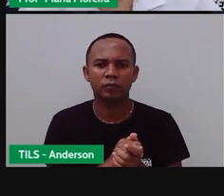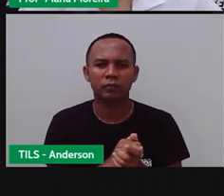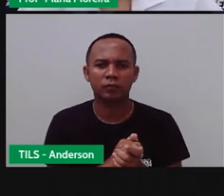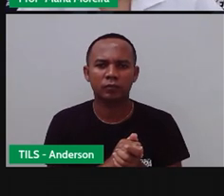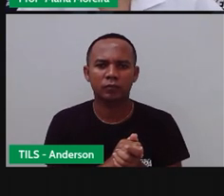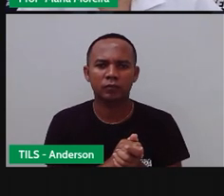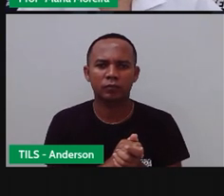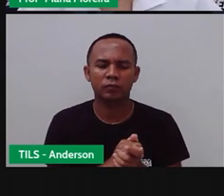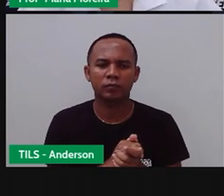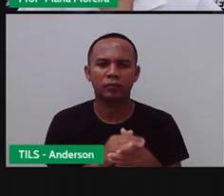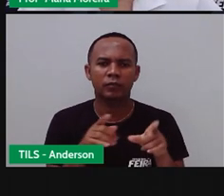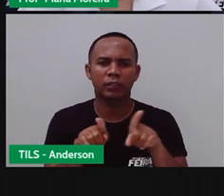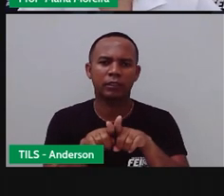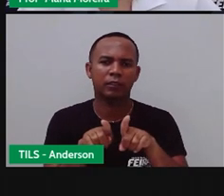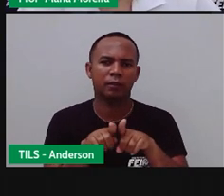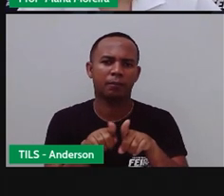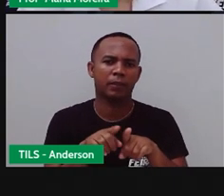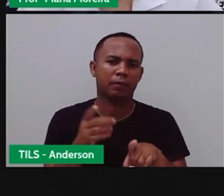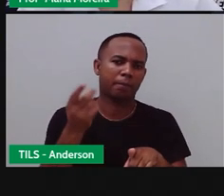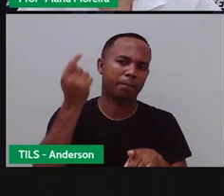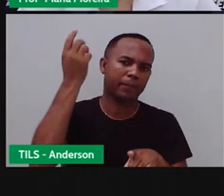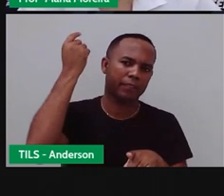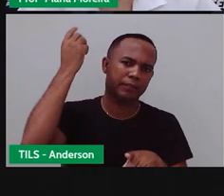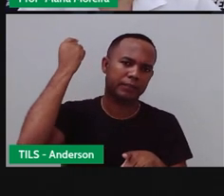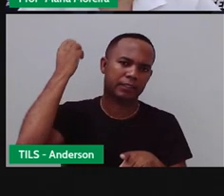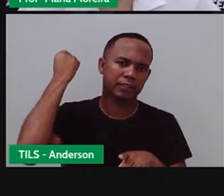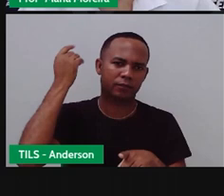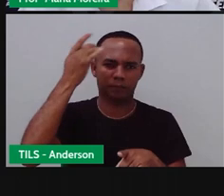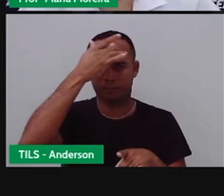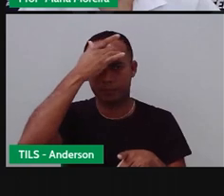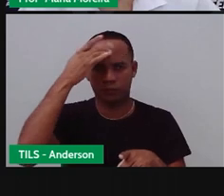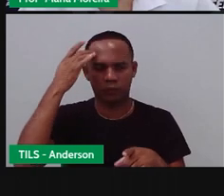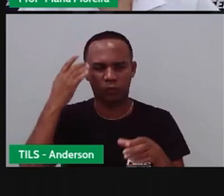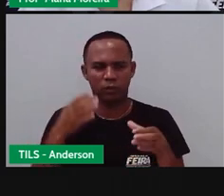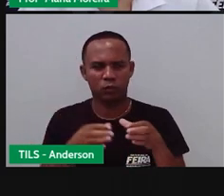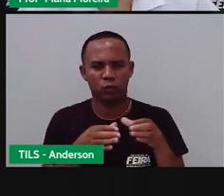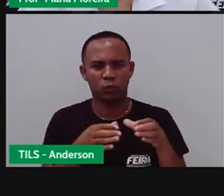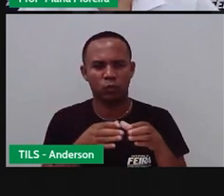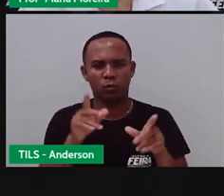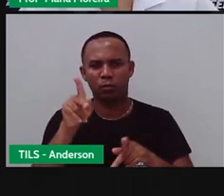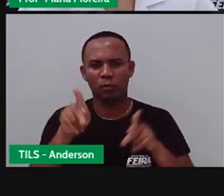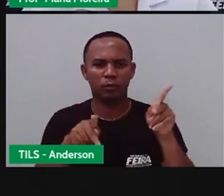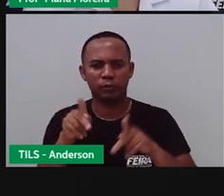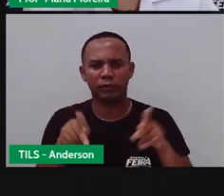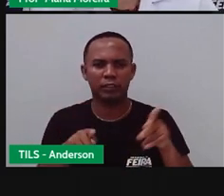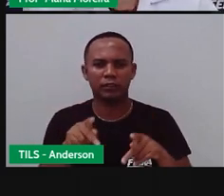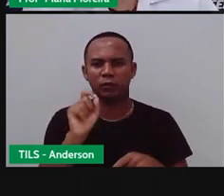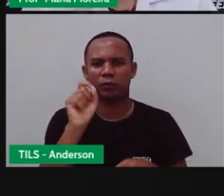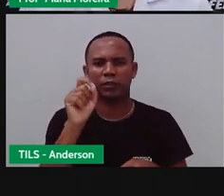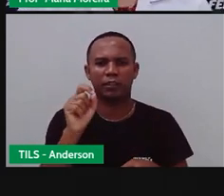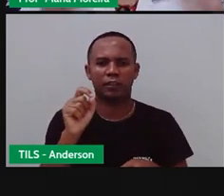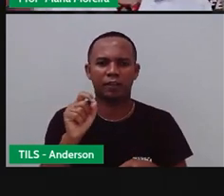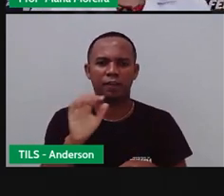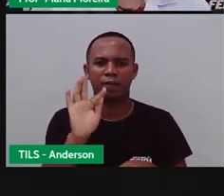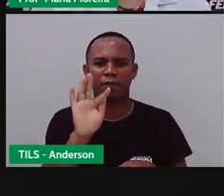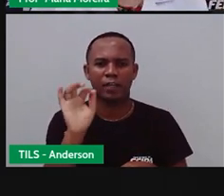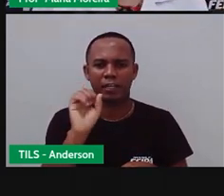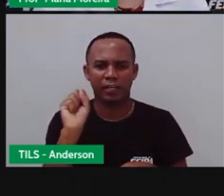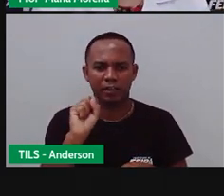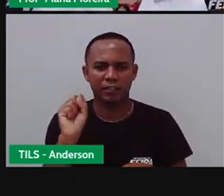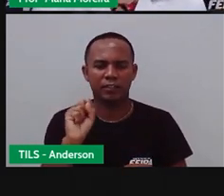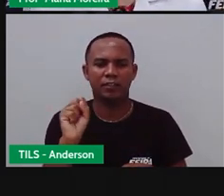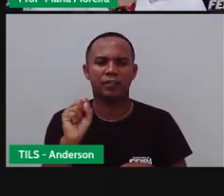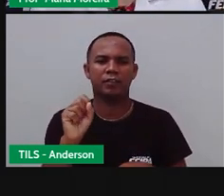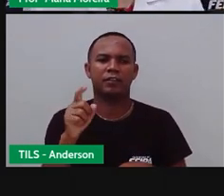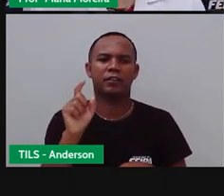Vamos lá. Na época, a população era formada, em sua maioria, por feirantes, por isso, o nome